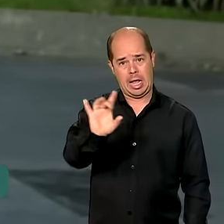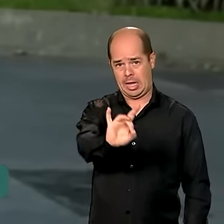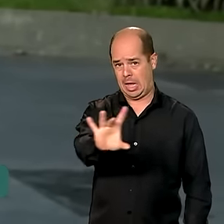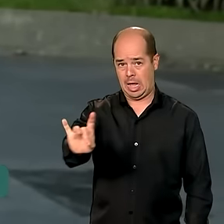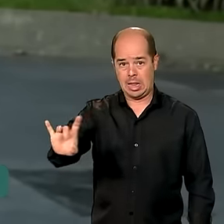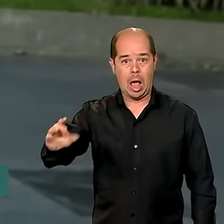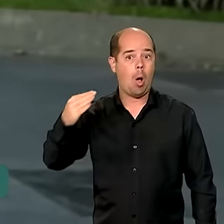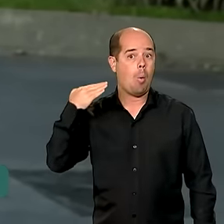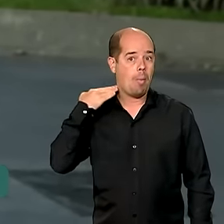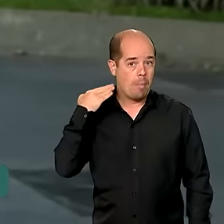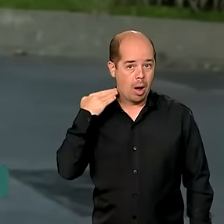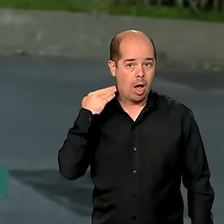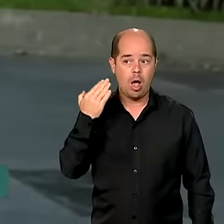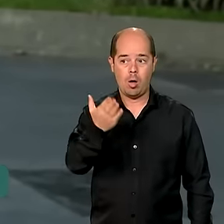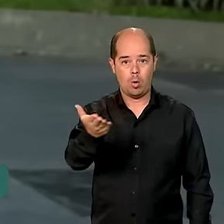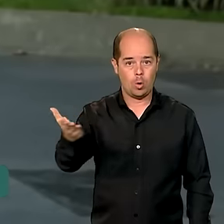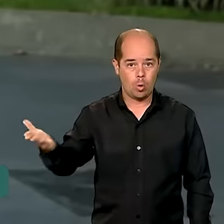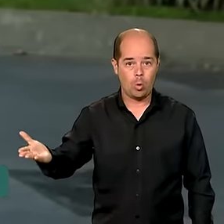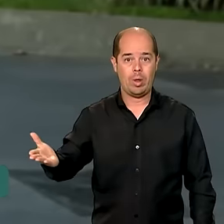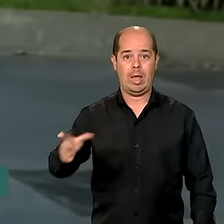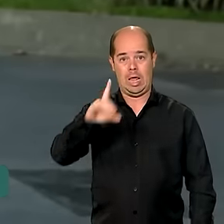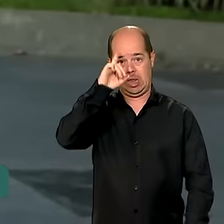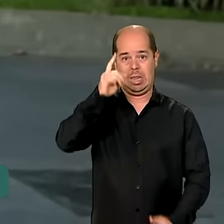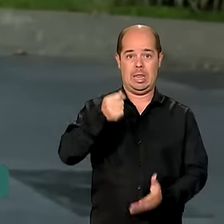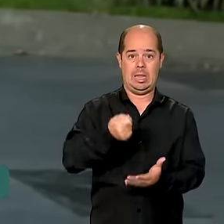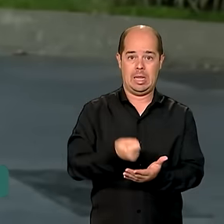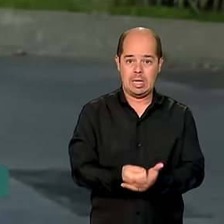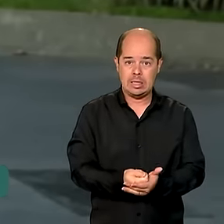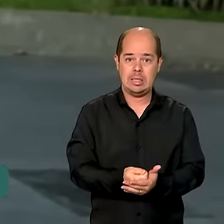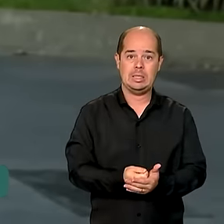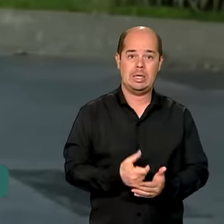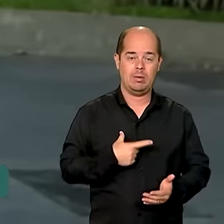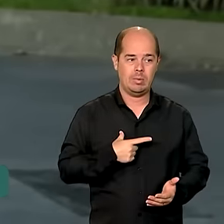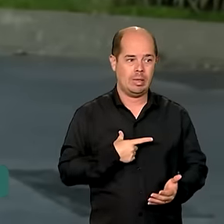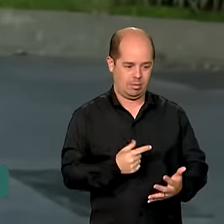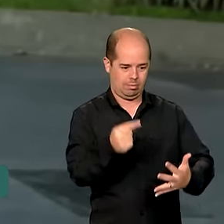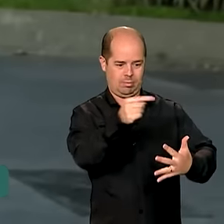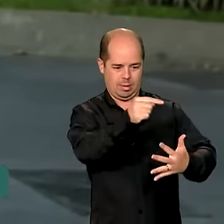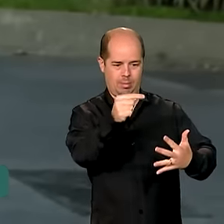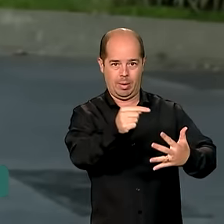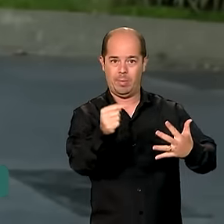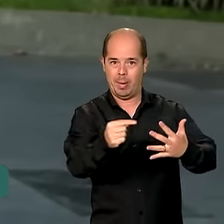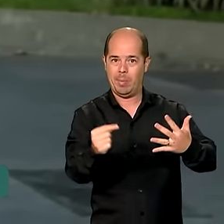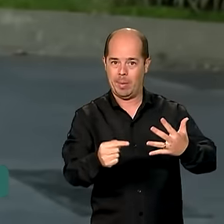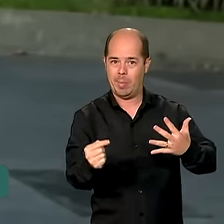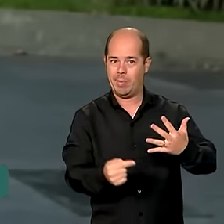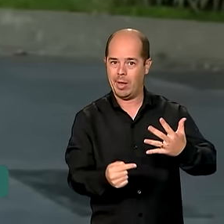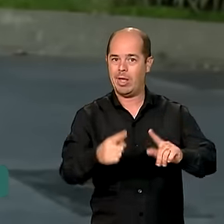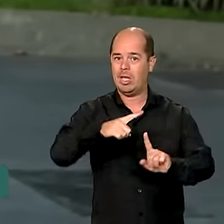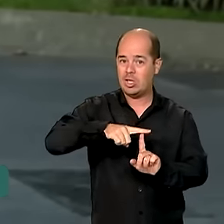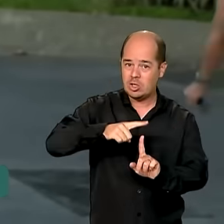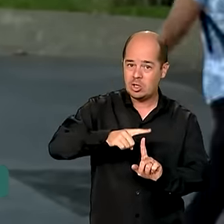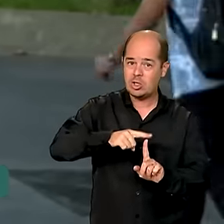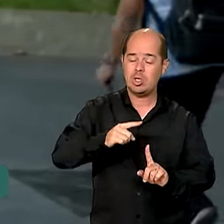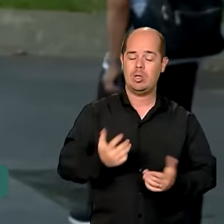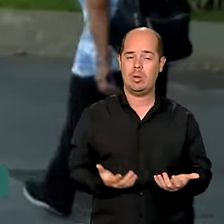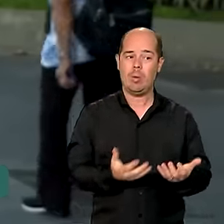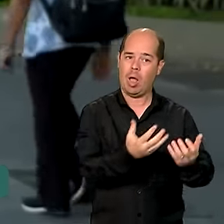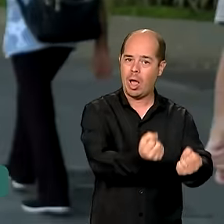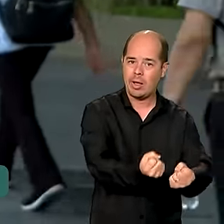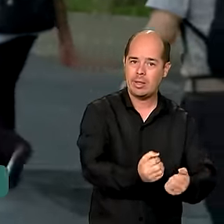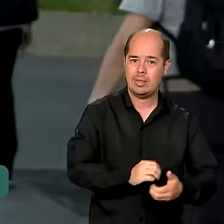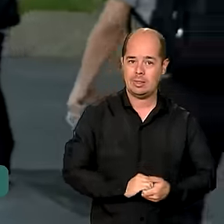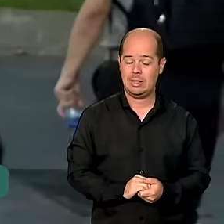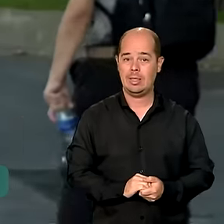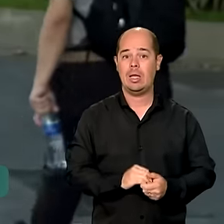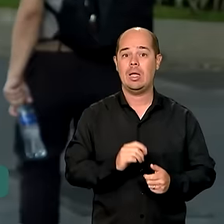instituição e levam em conta redução das taxas e ampliação dos prazos. Os descontos